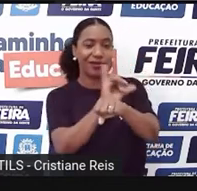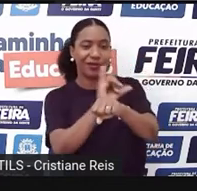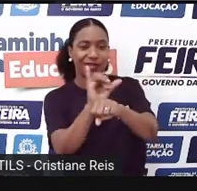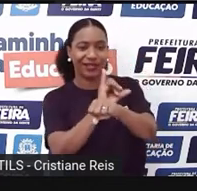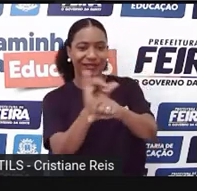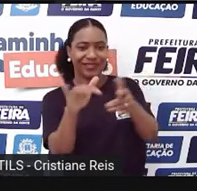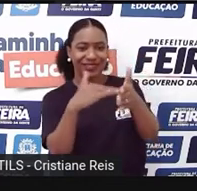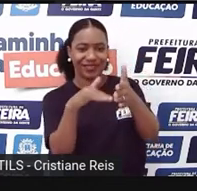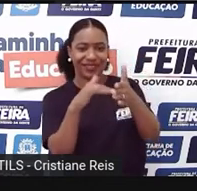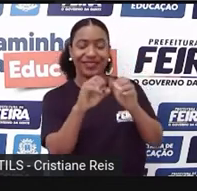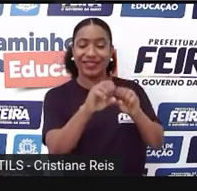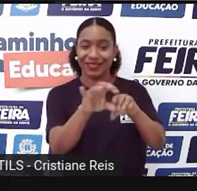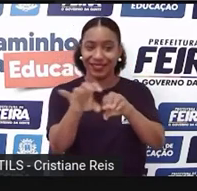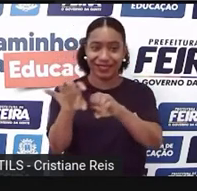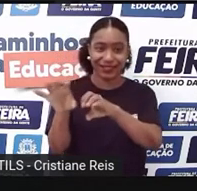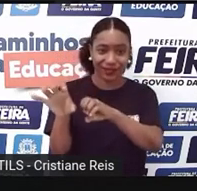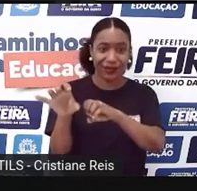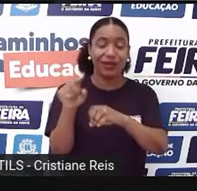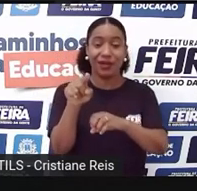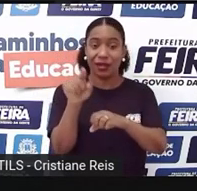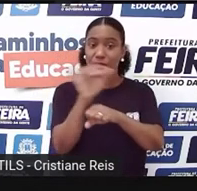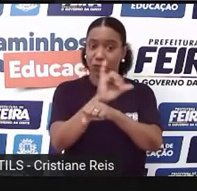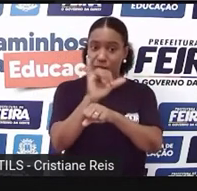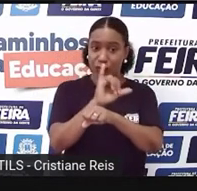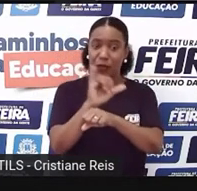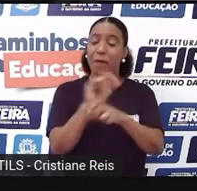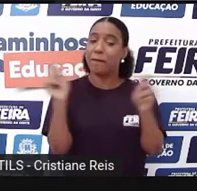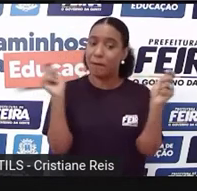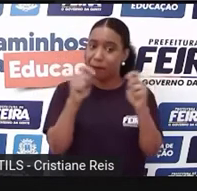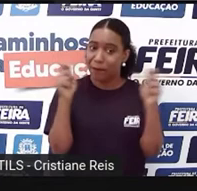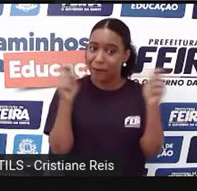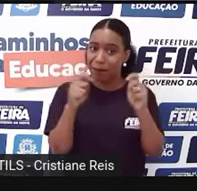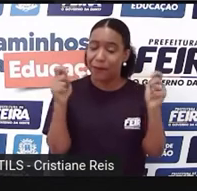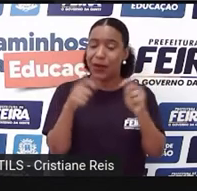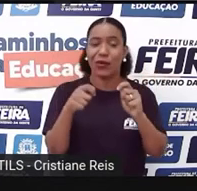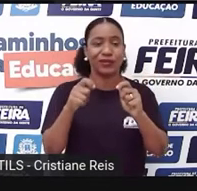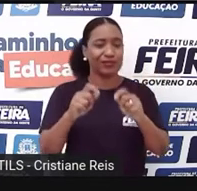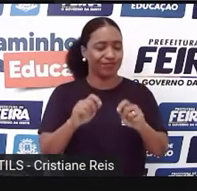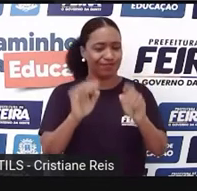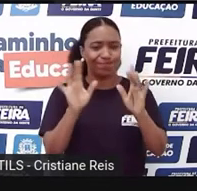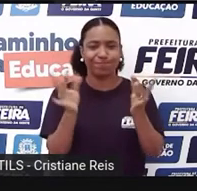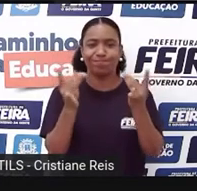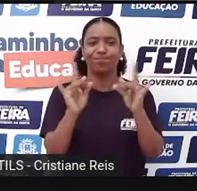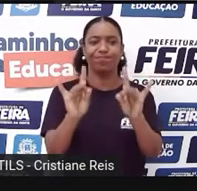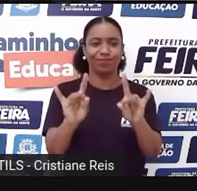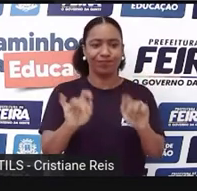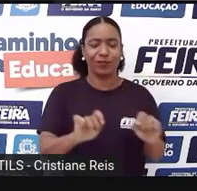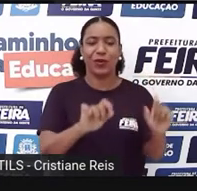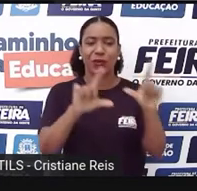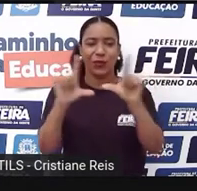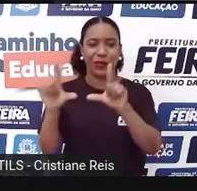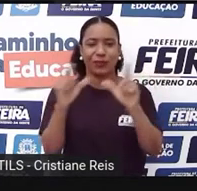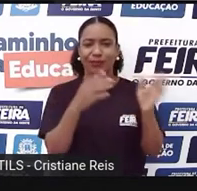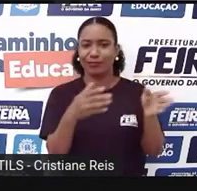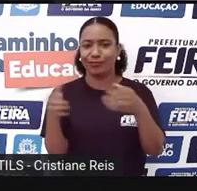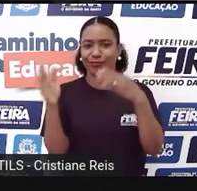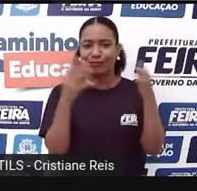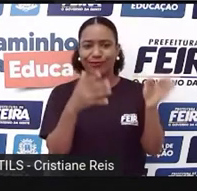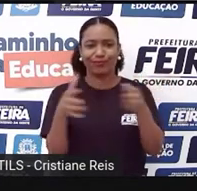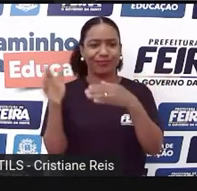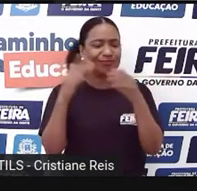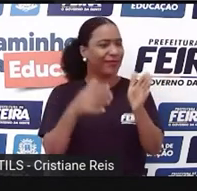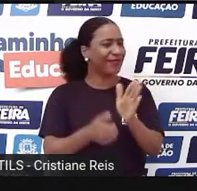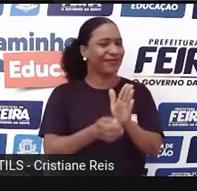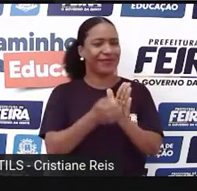Seduc no YouTube, para que vocês possam acessá-la e realizá-la quantas vezes achar